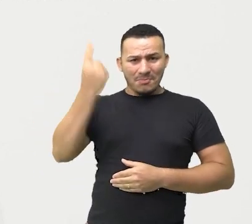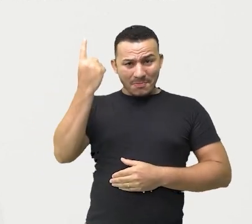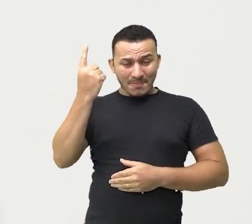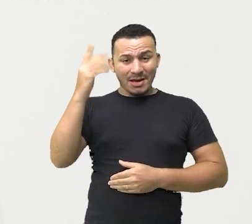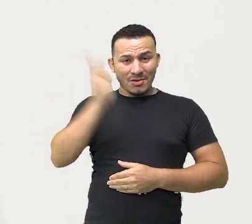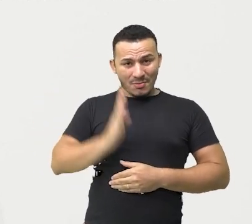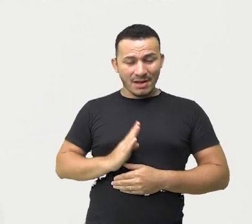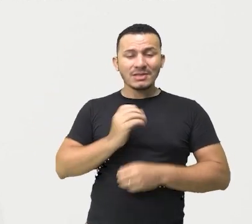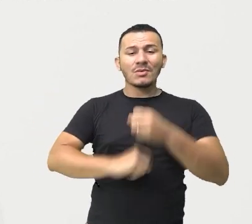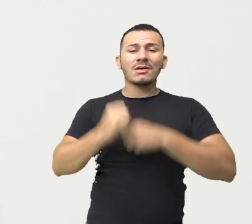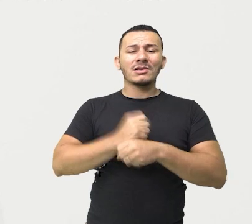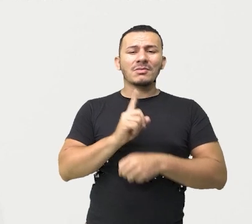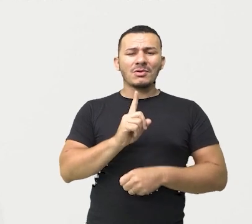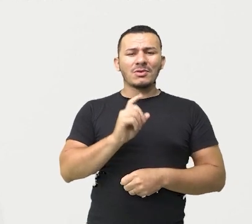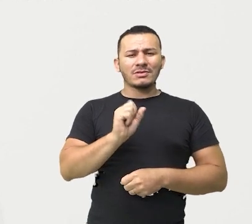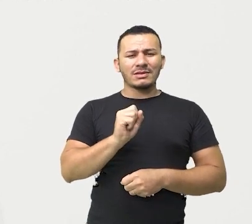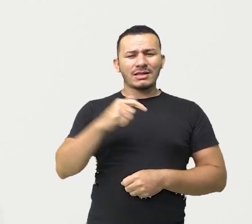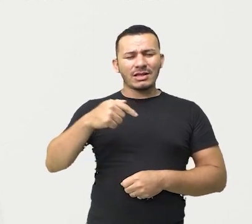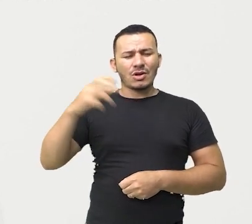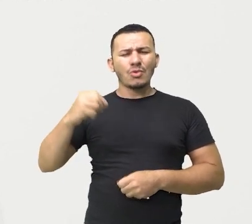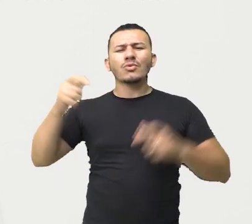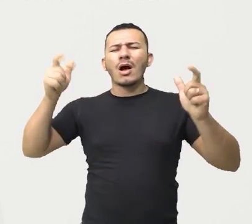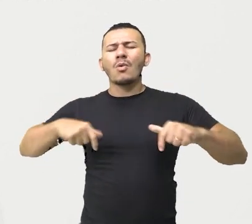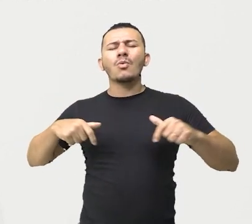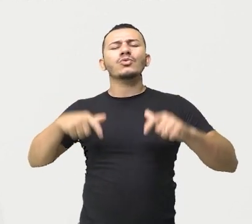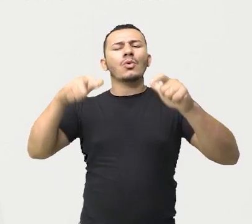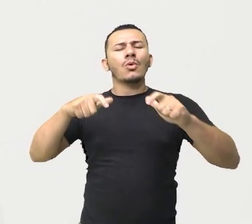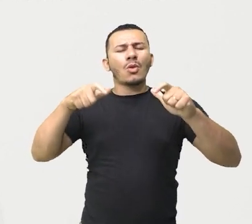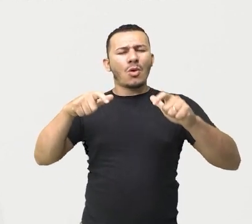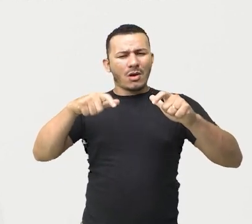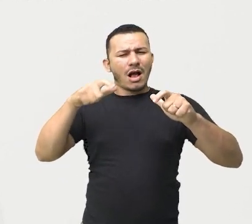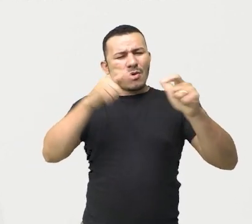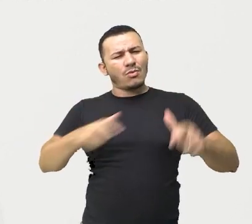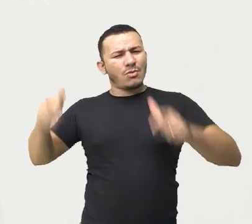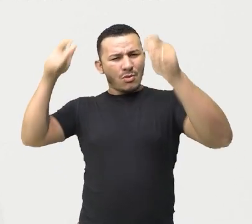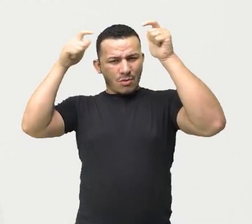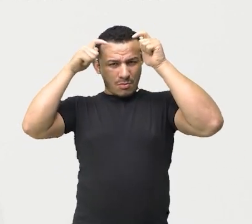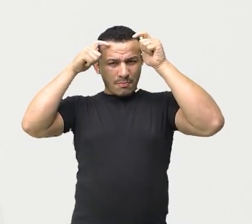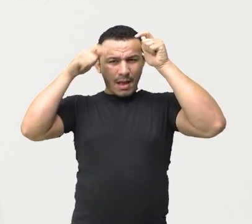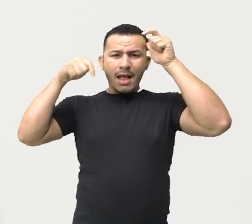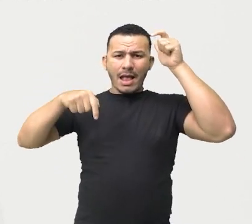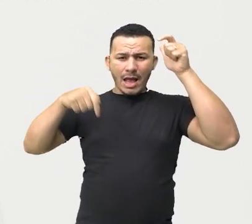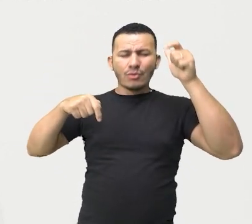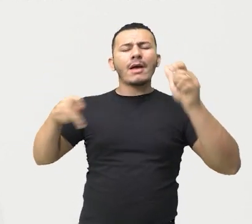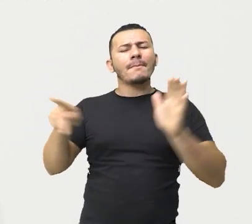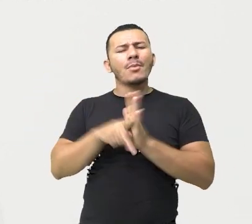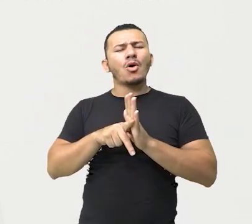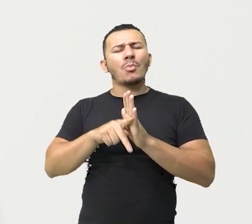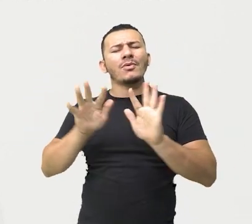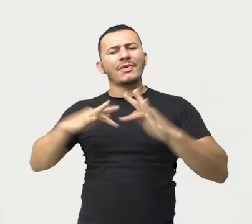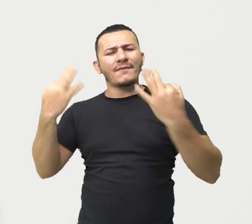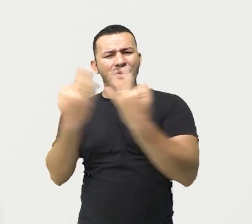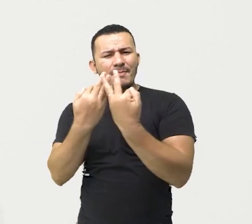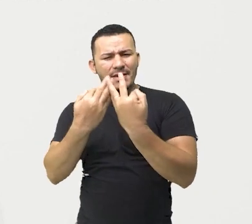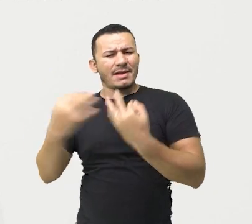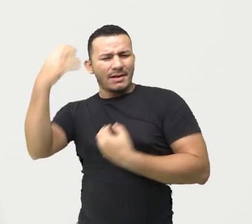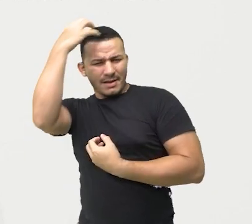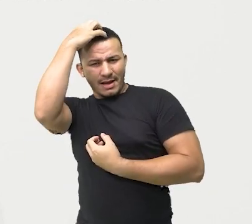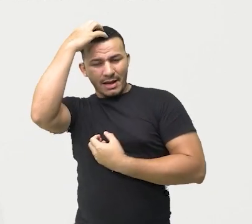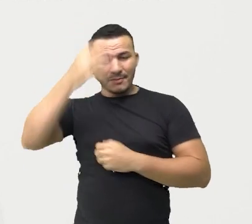1878, no Palácio Imperial de São Cristóvão, residência da família imperial.